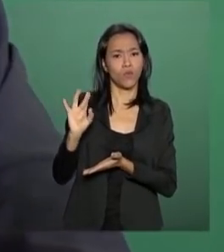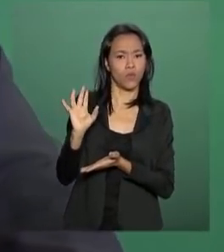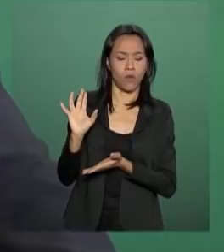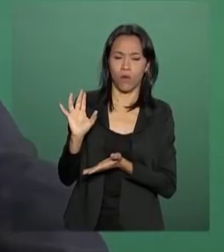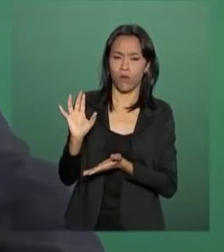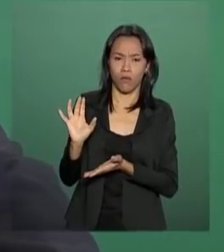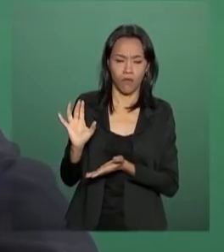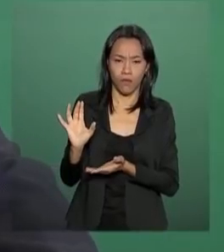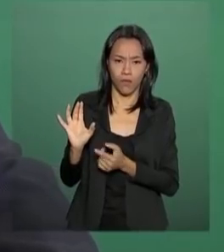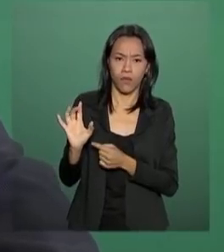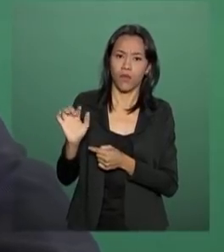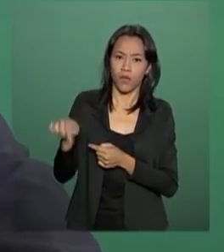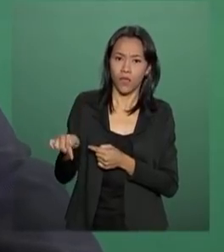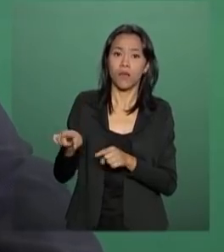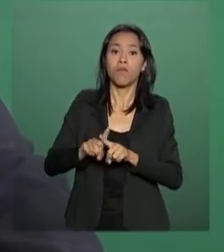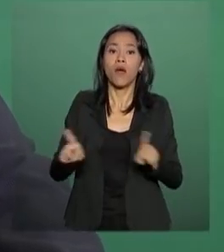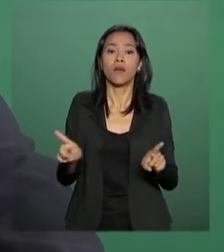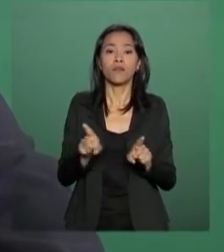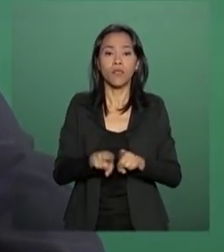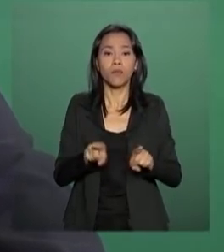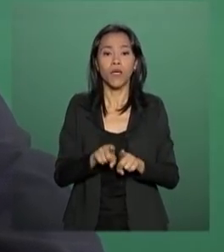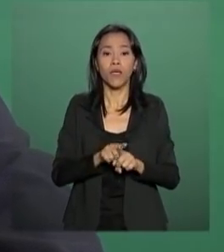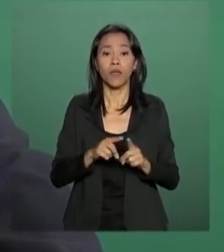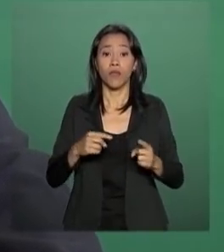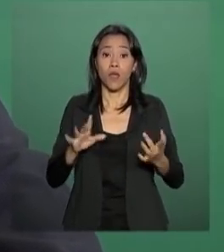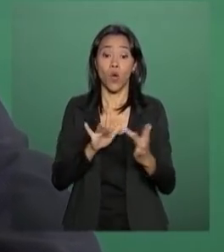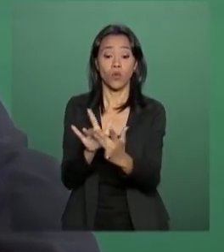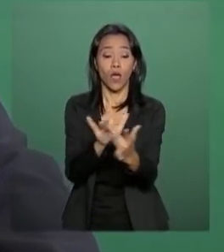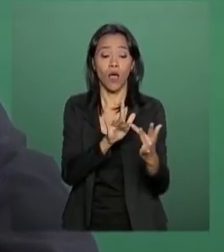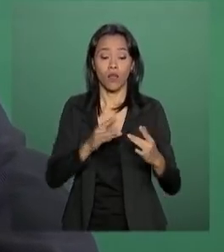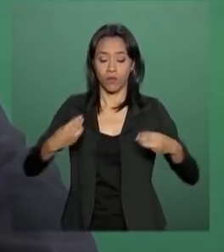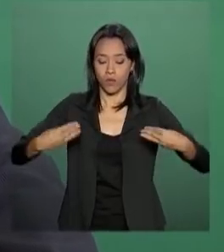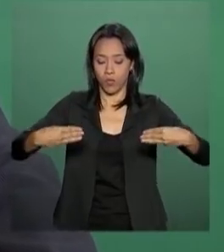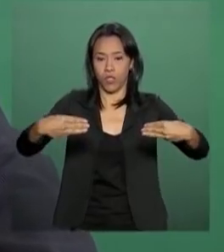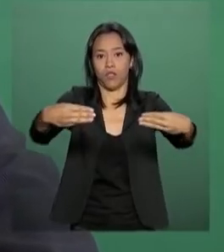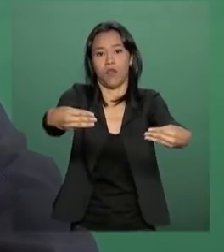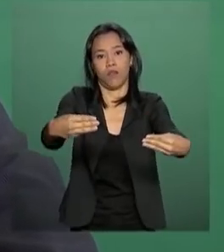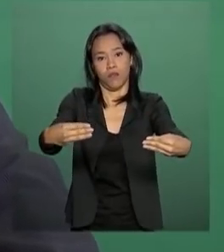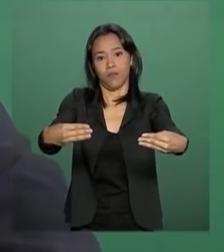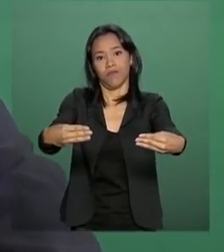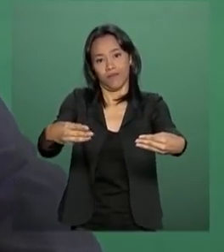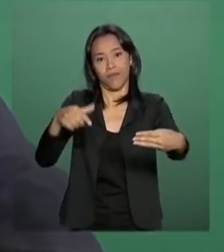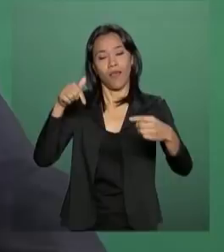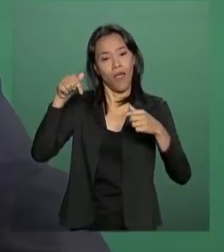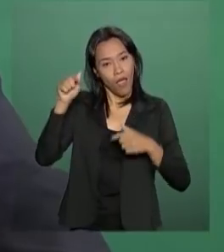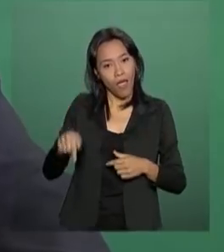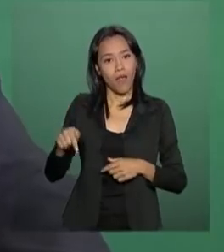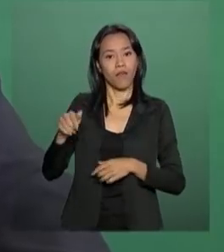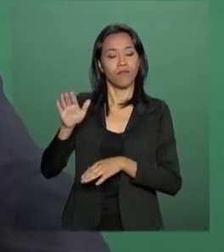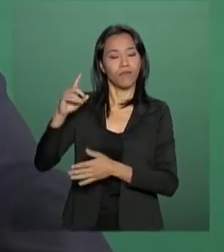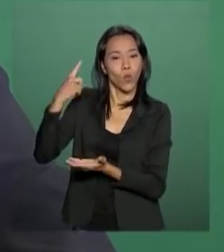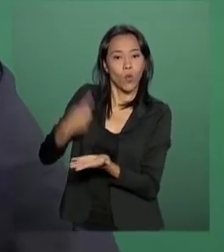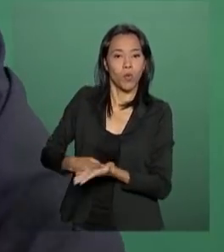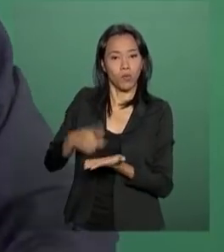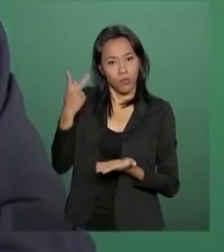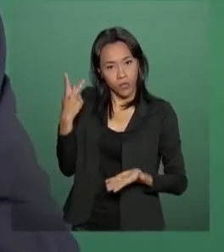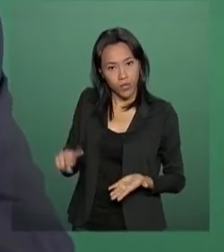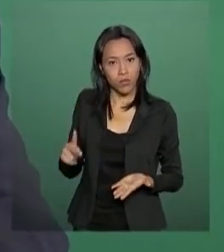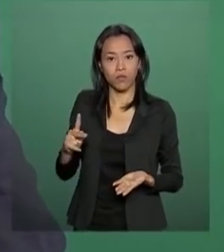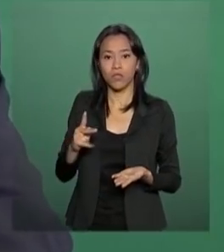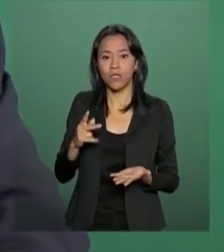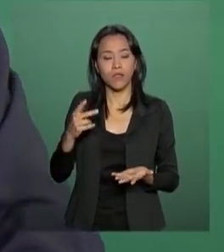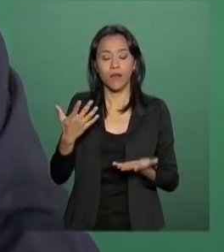como também com os ministérios. Esse é o nosso espírito de atender a todos os segmentos sociais,